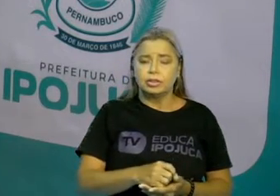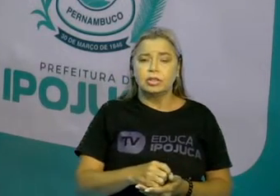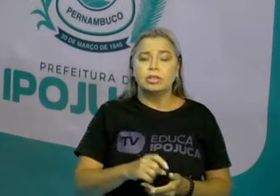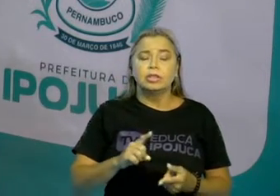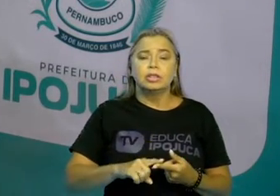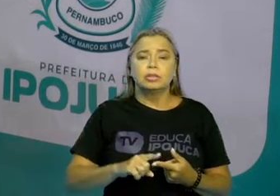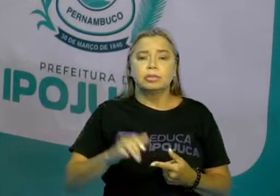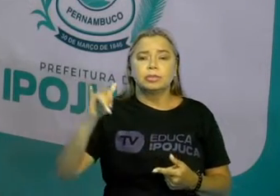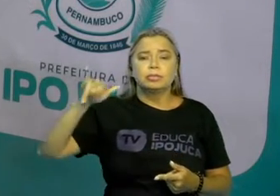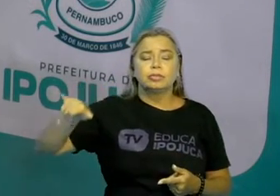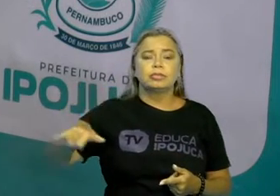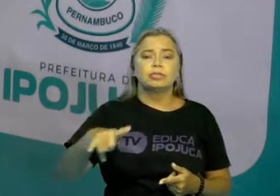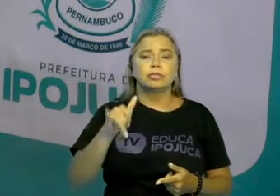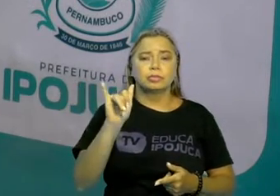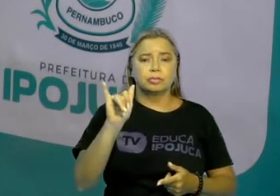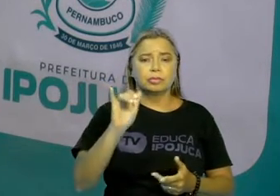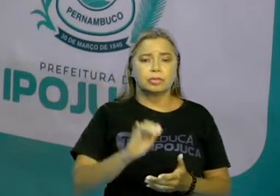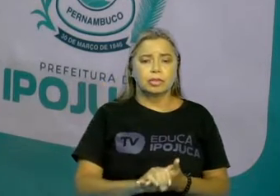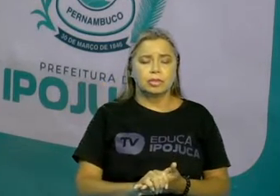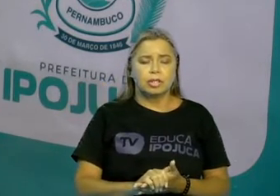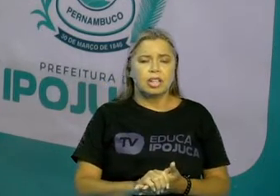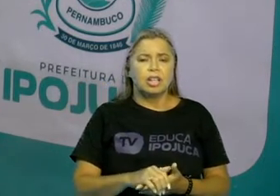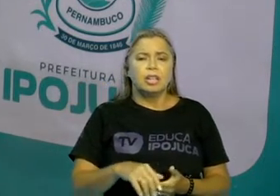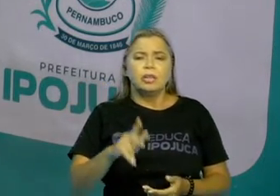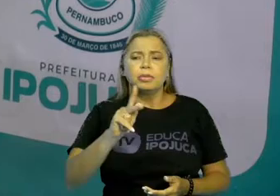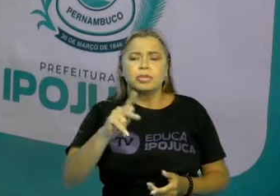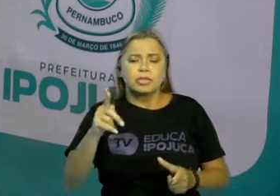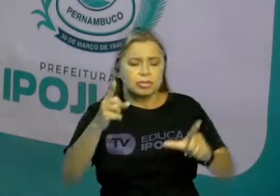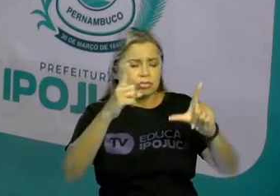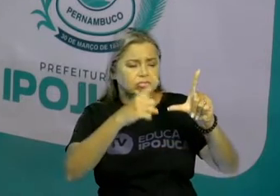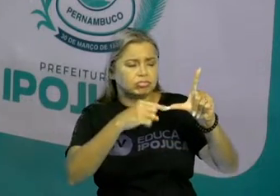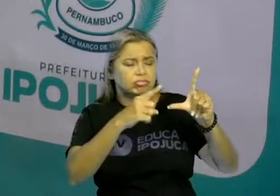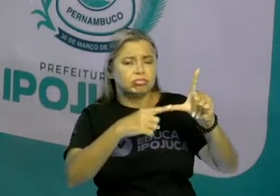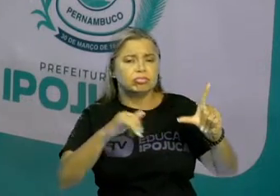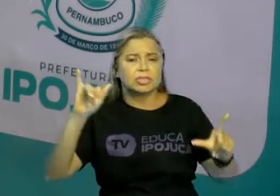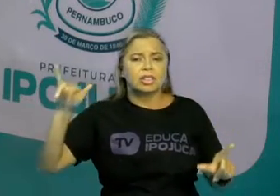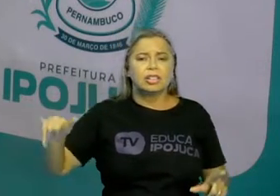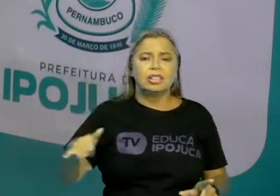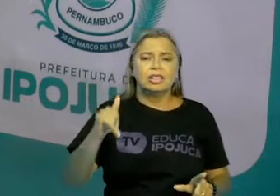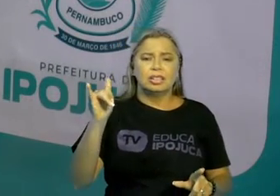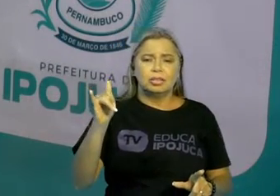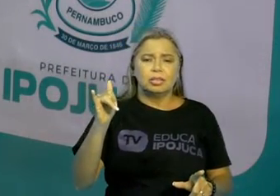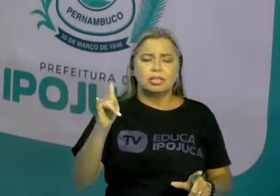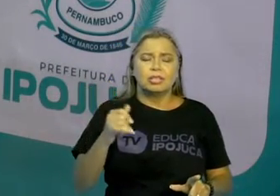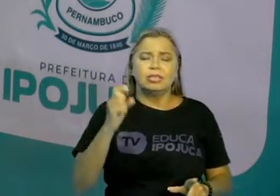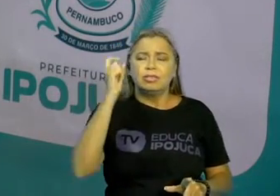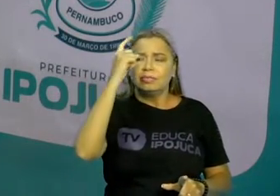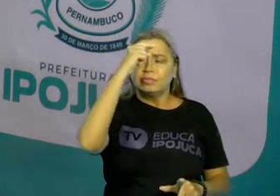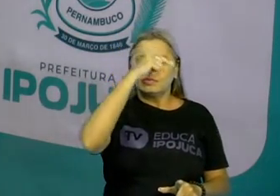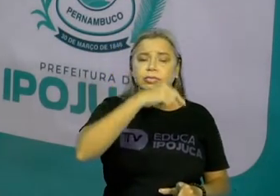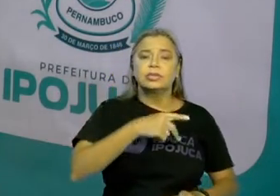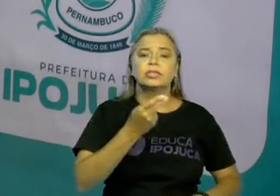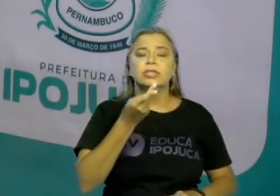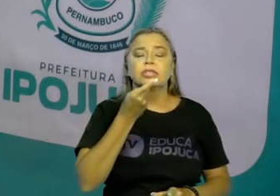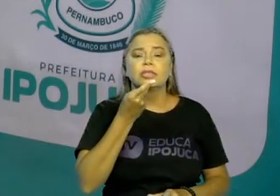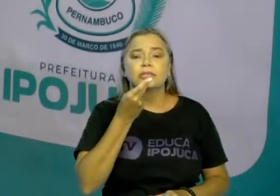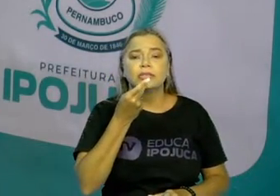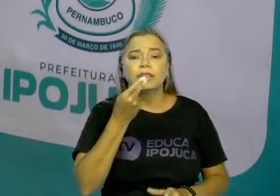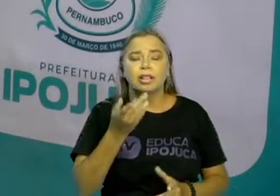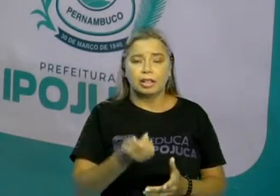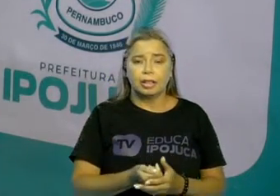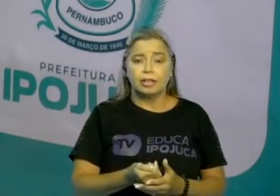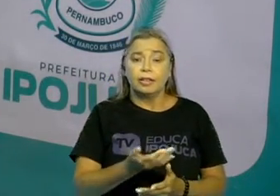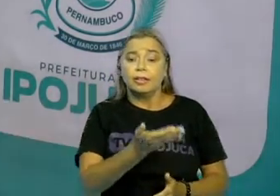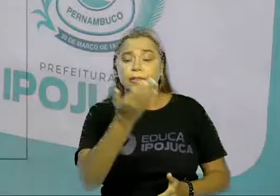Ah, professor, essa letrinha eu não sei como ela é, eu não consigo falar. Só é a gente tentar pronunciar junto,